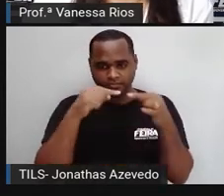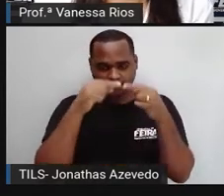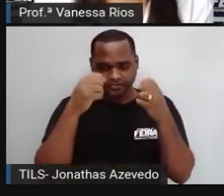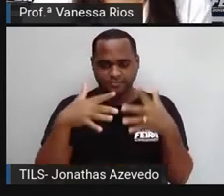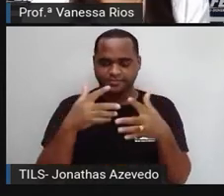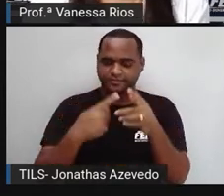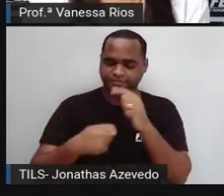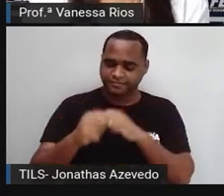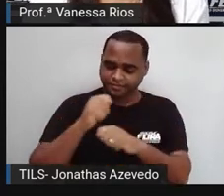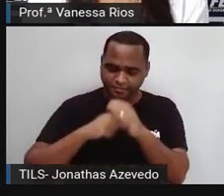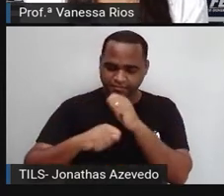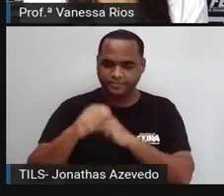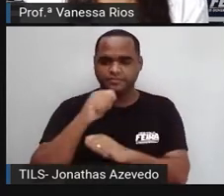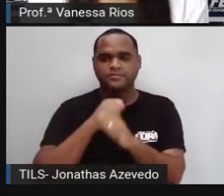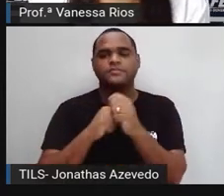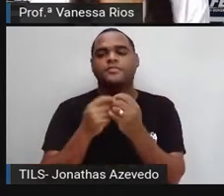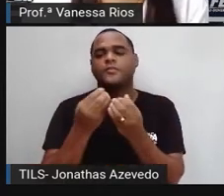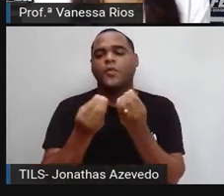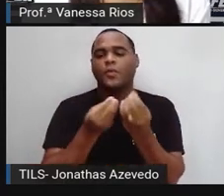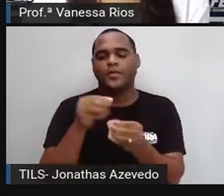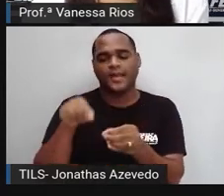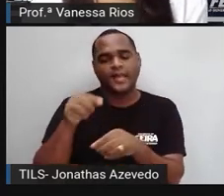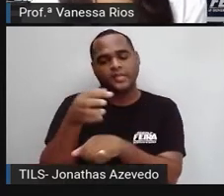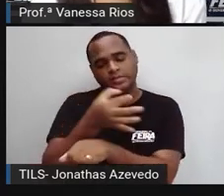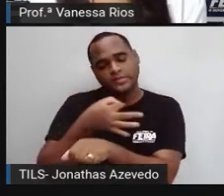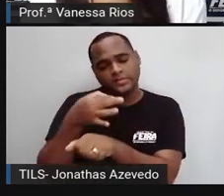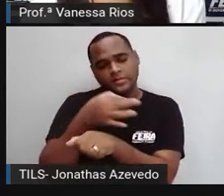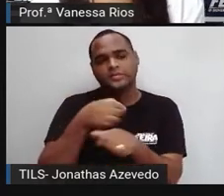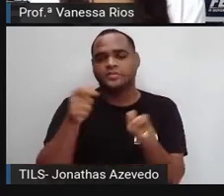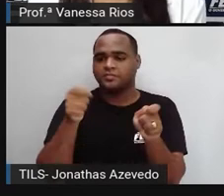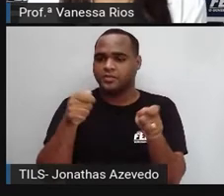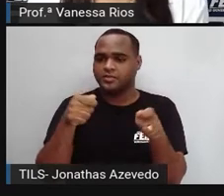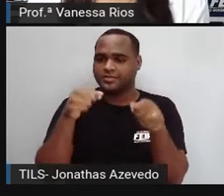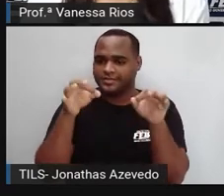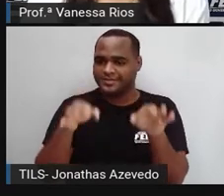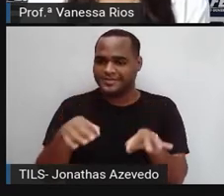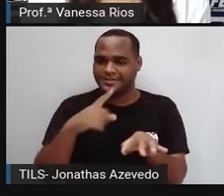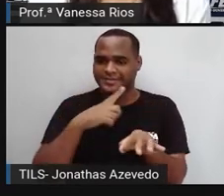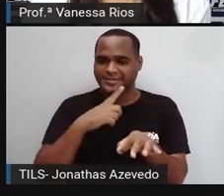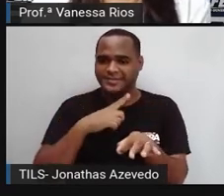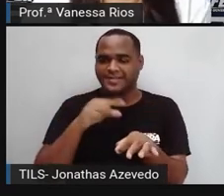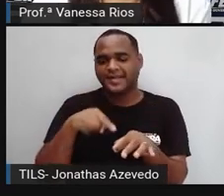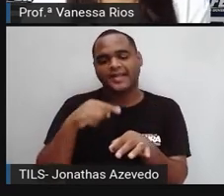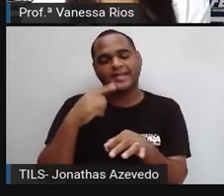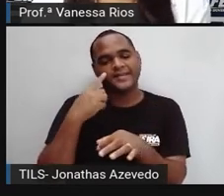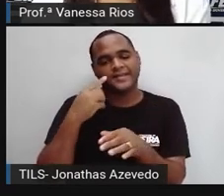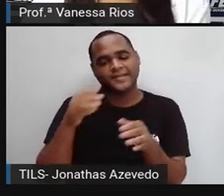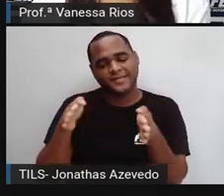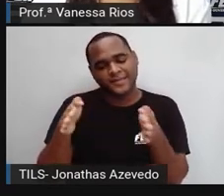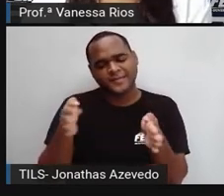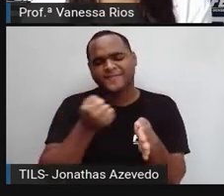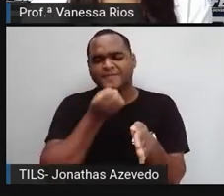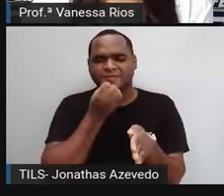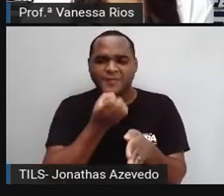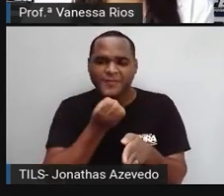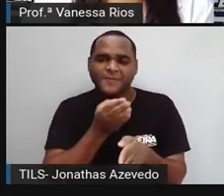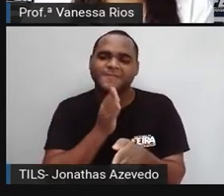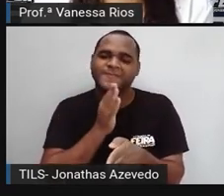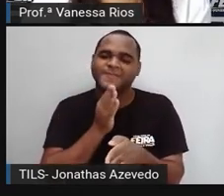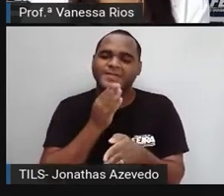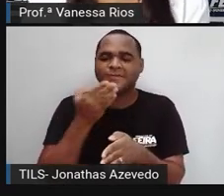economia, de que forma as férias podem também ser um período para esses conhecimentos serem aí